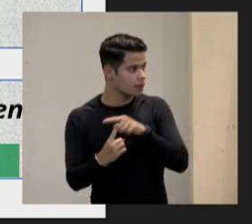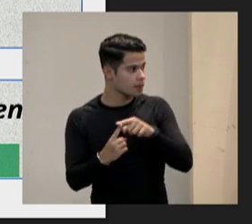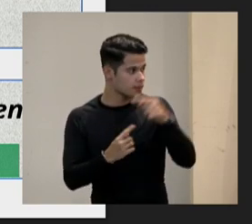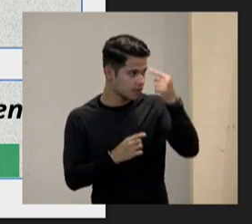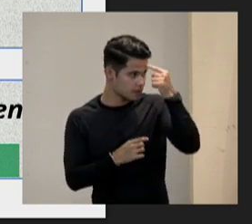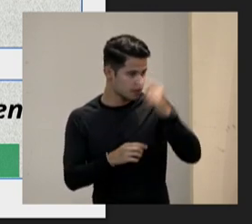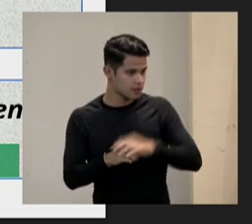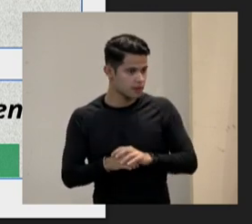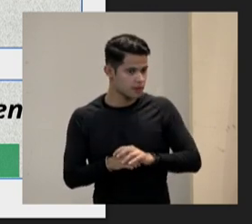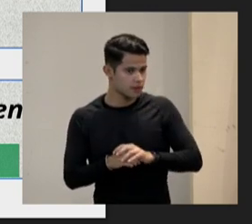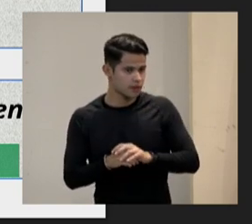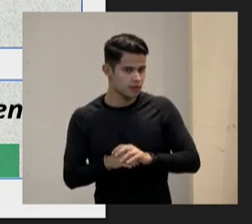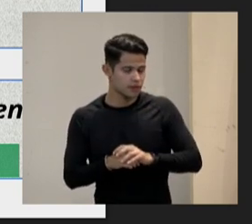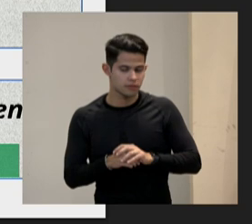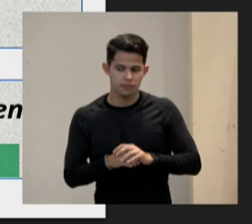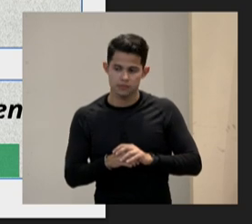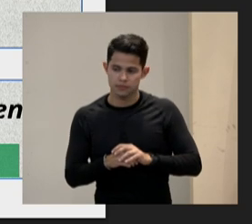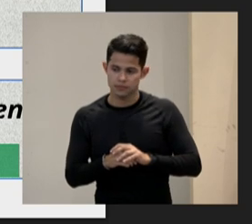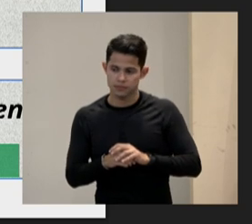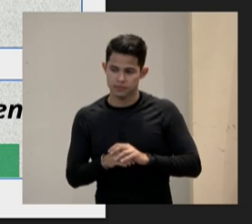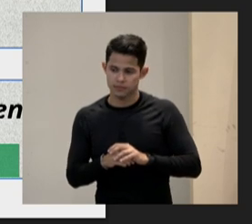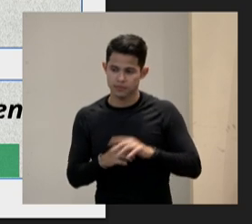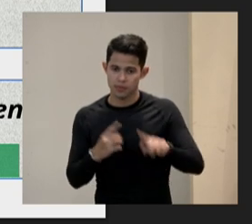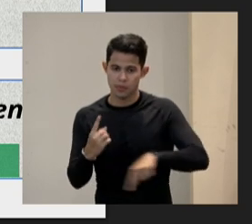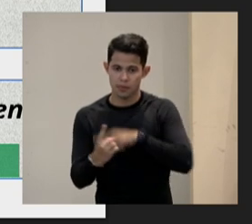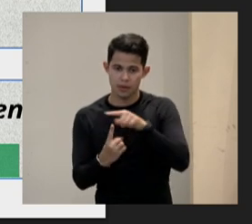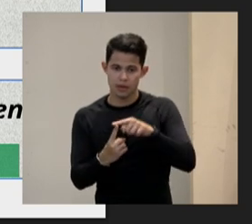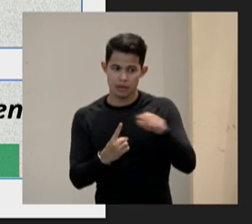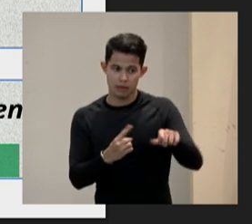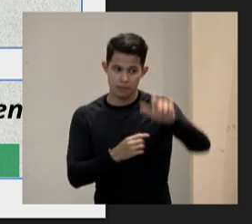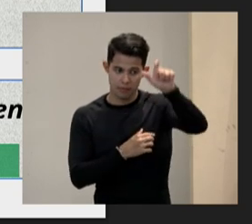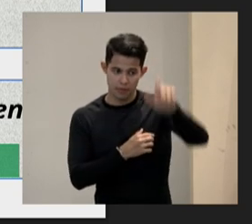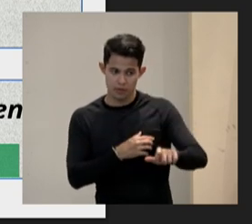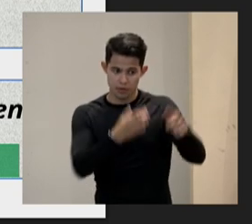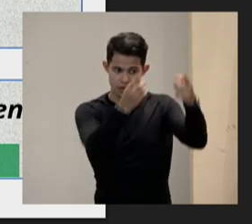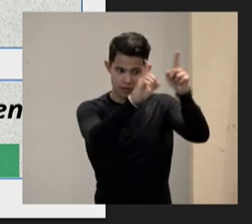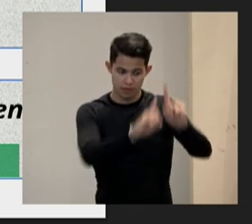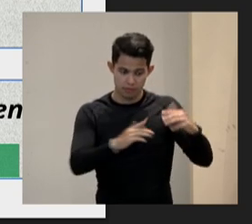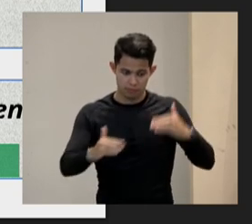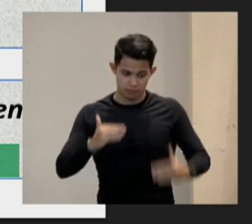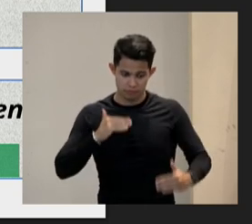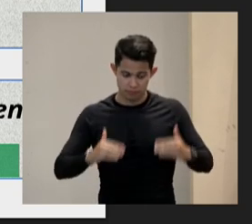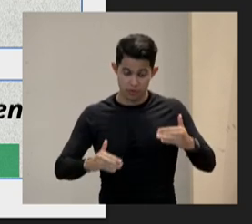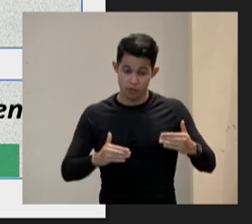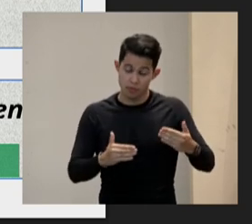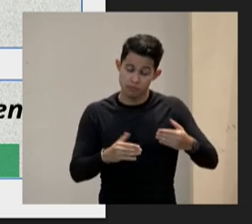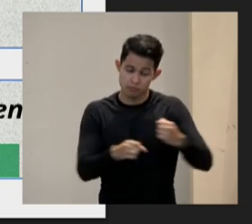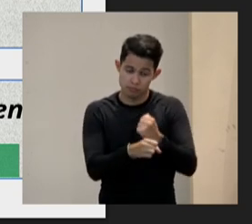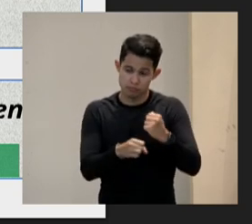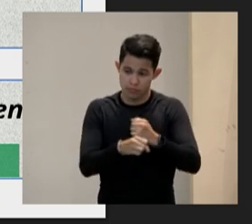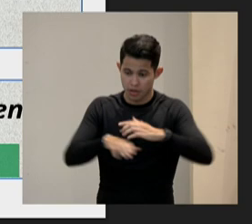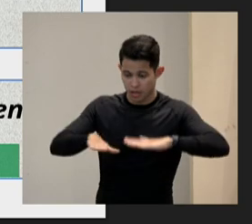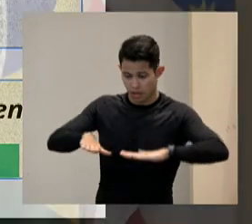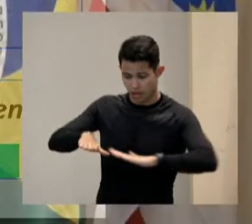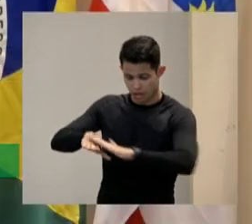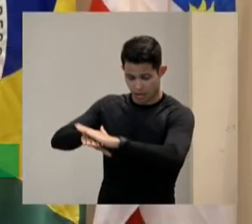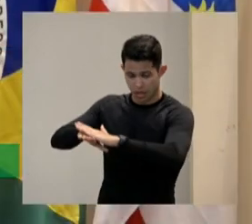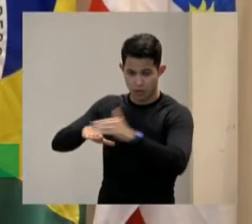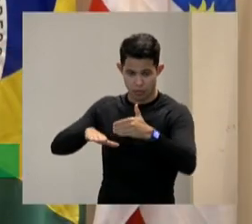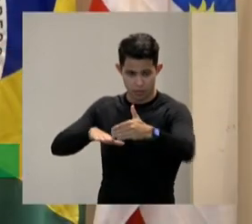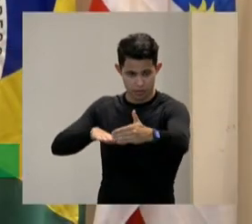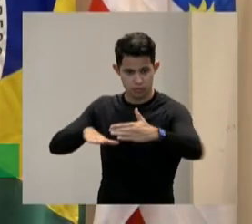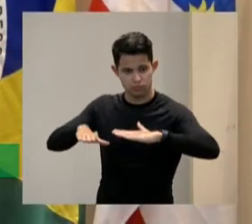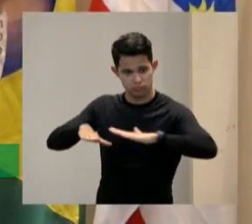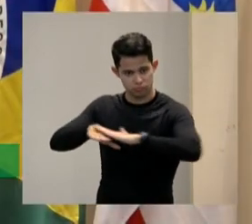o cadeirante uma pessoa com deficiência física então vou construir rampa e começaram a construir rampas